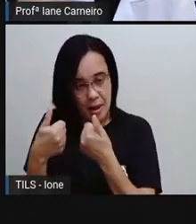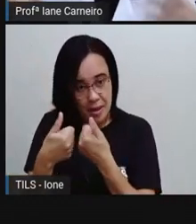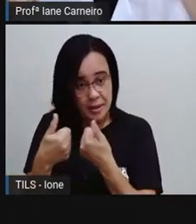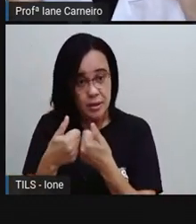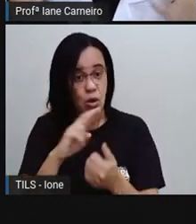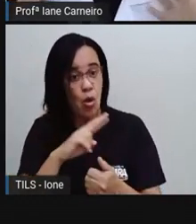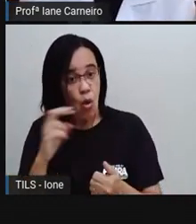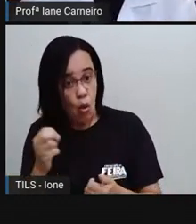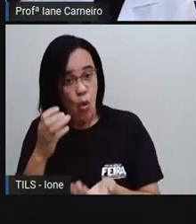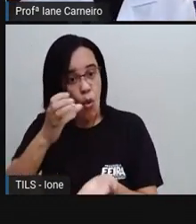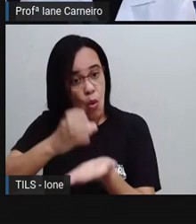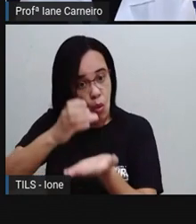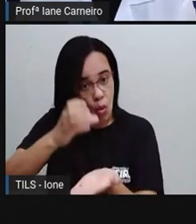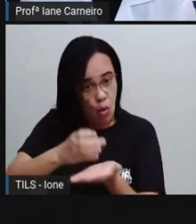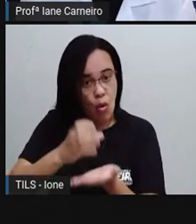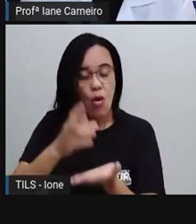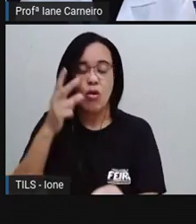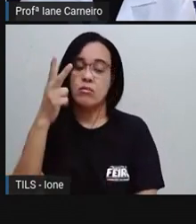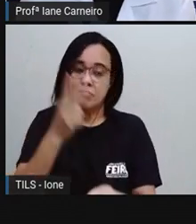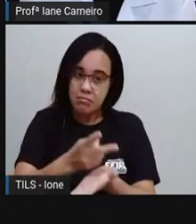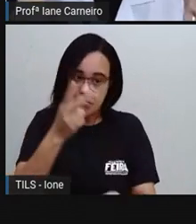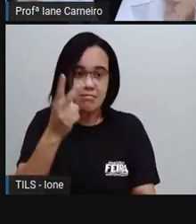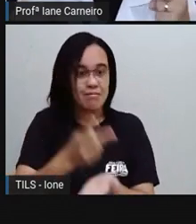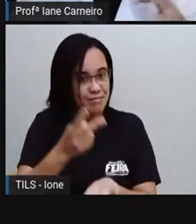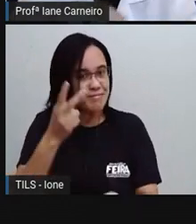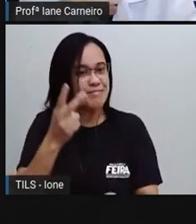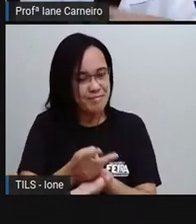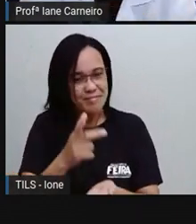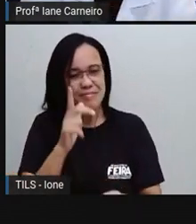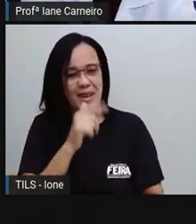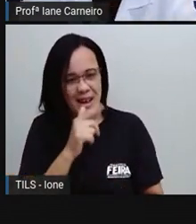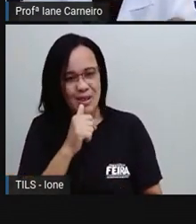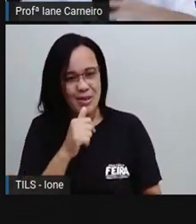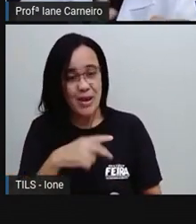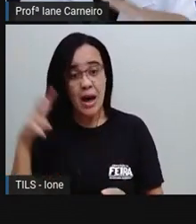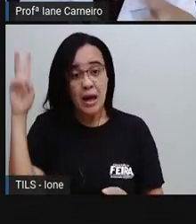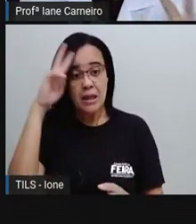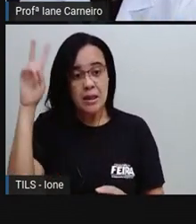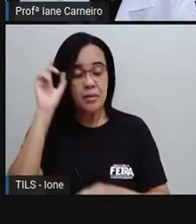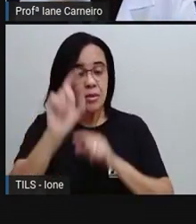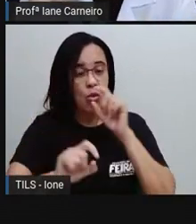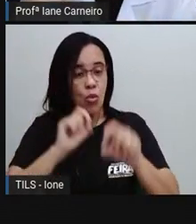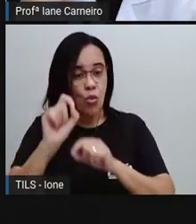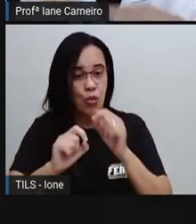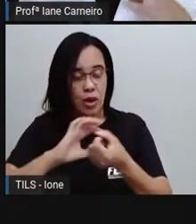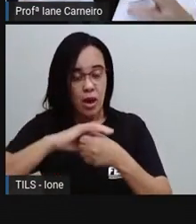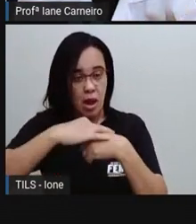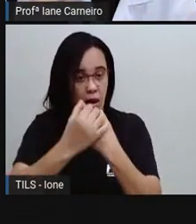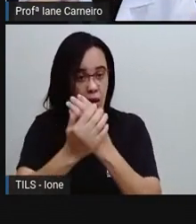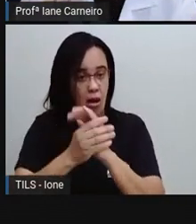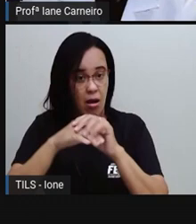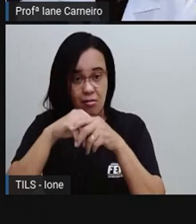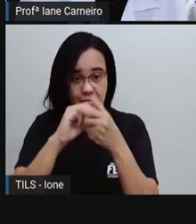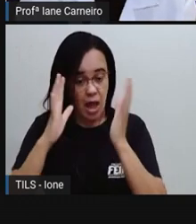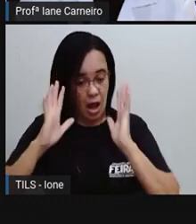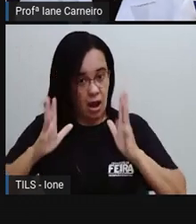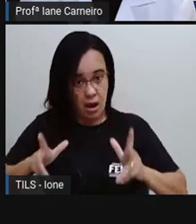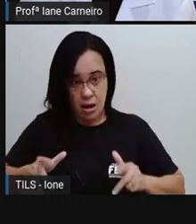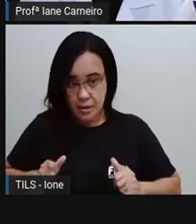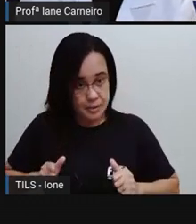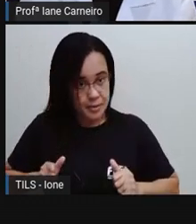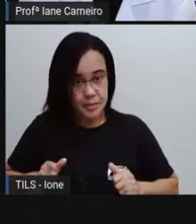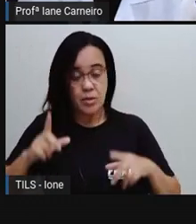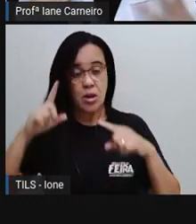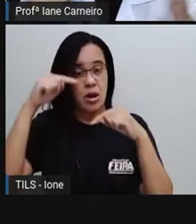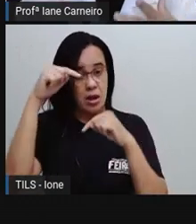água pra estar sempre bebendo água, tá certo? E, ó, lembrar sempre de lavar direitinho o copo, lavar direitinho a garrafa, tá